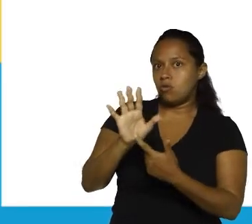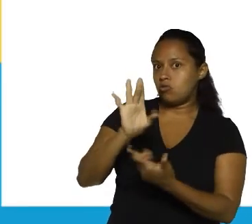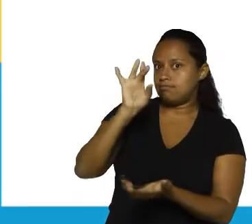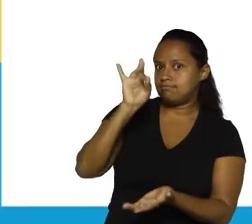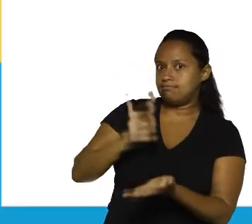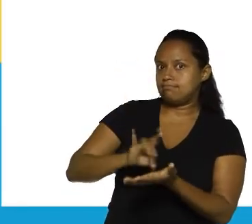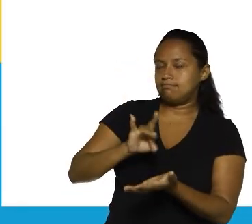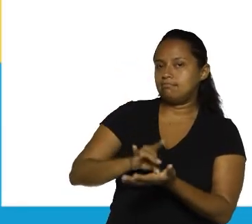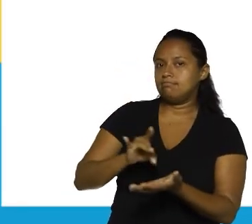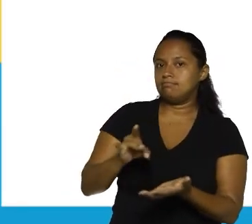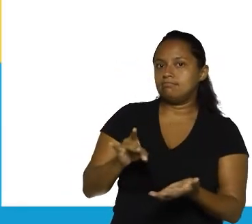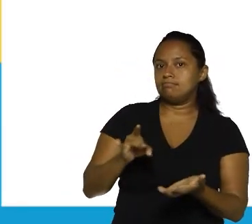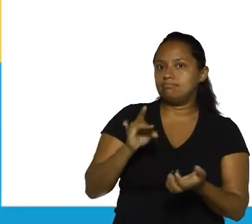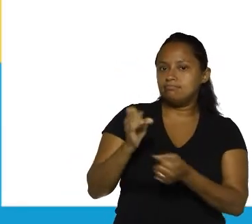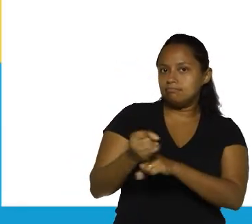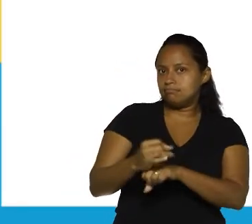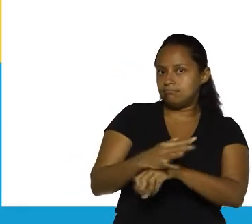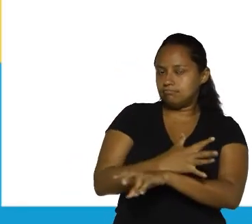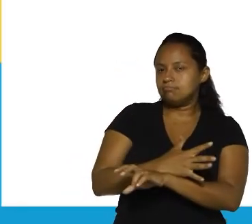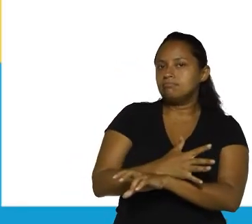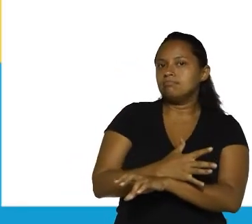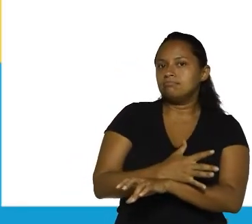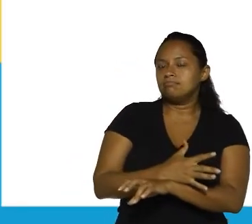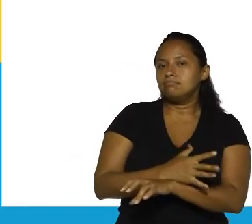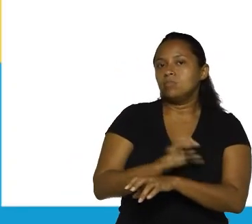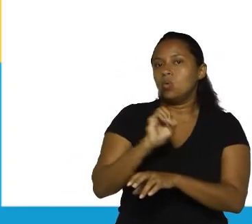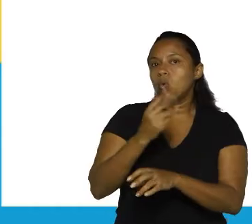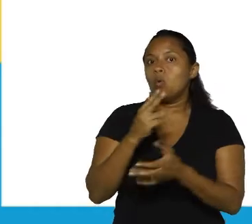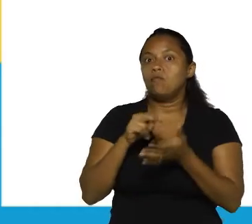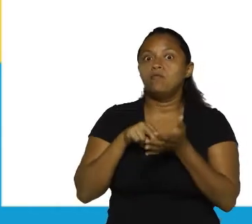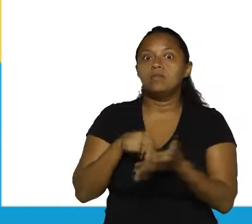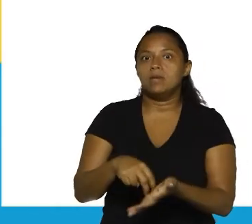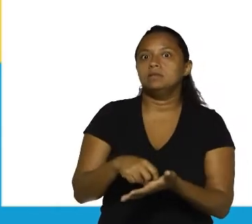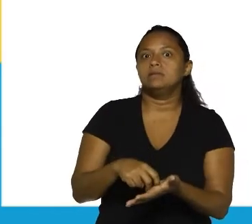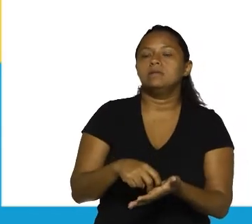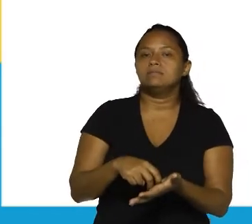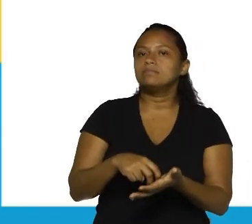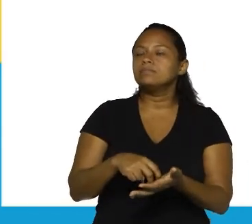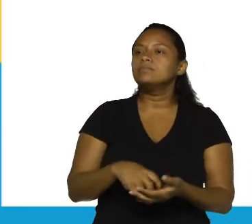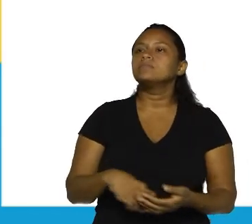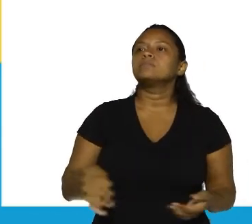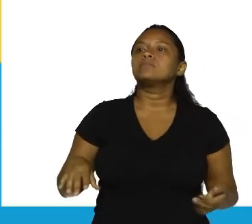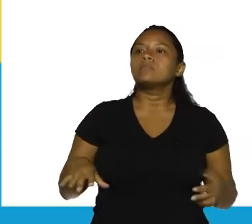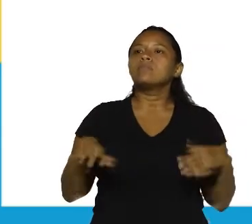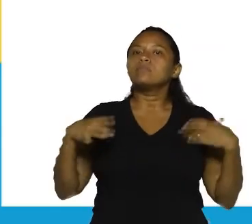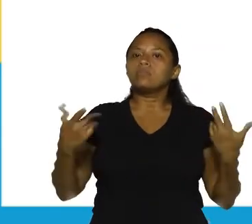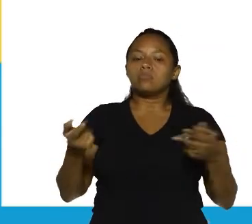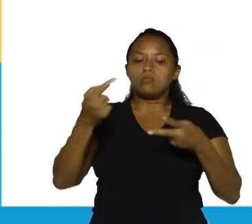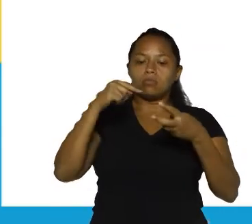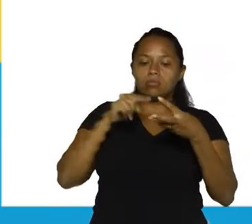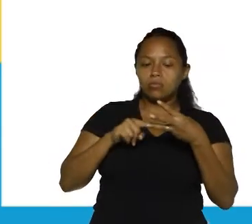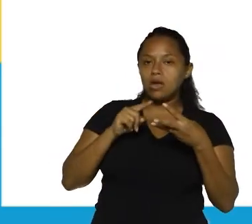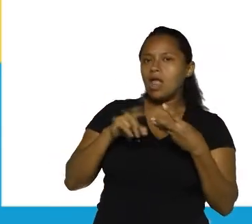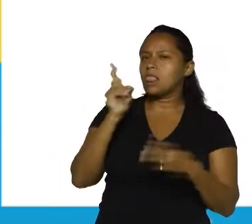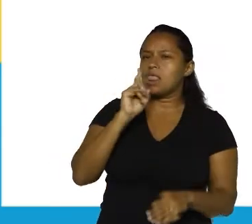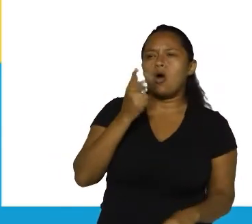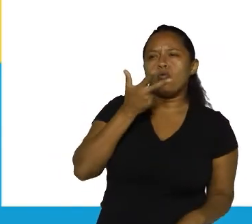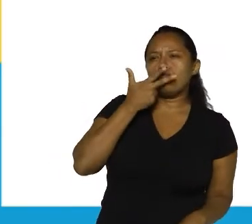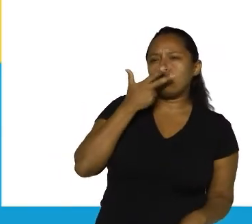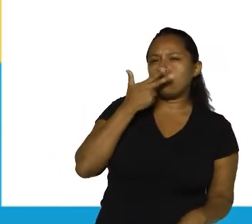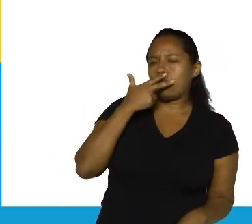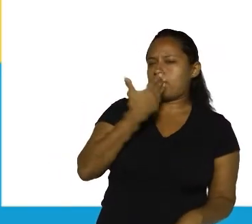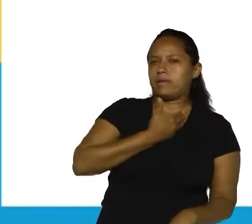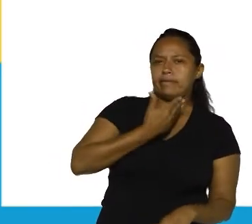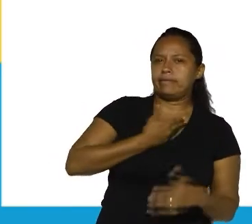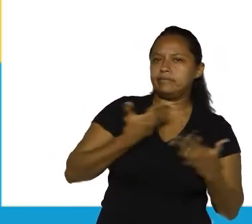certa emoção ou firmeza. Ok? Terceiro caso. Não fume,